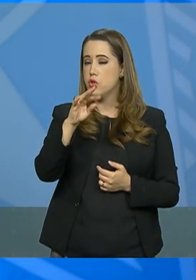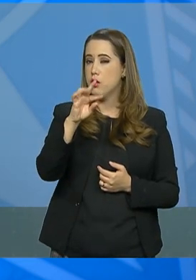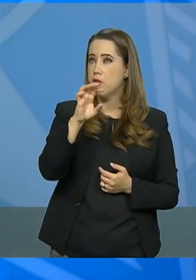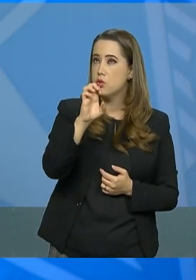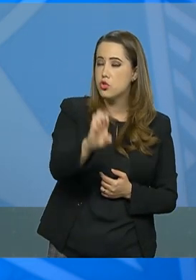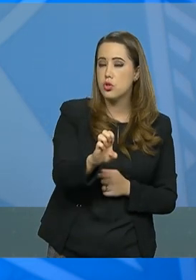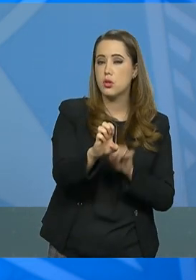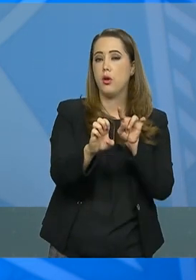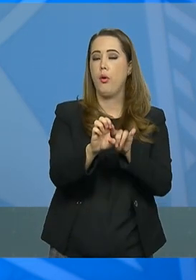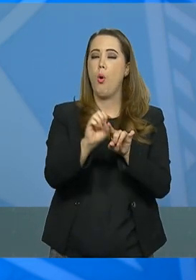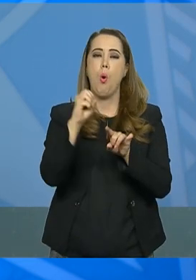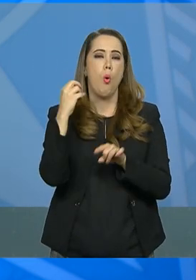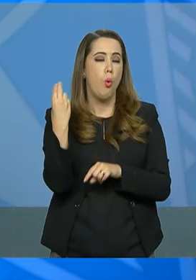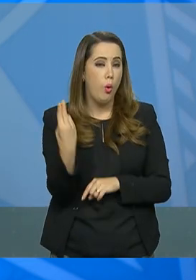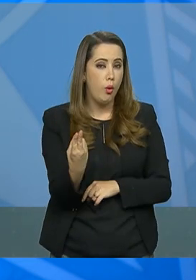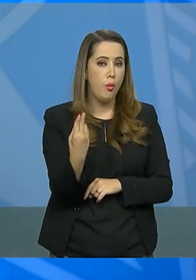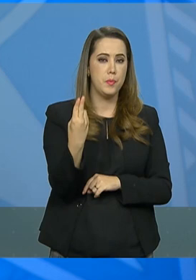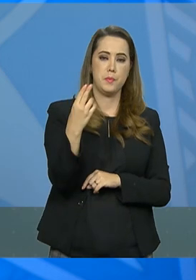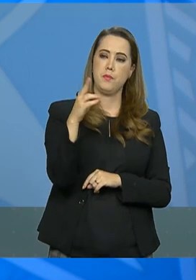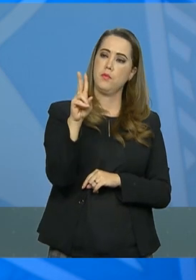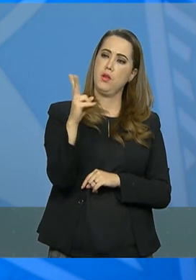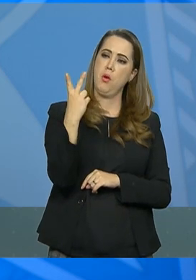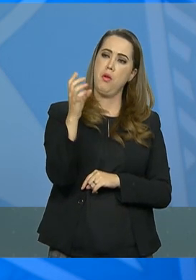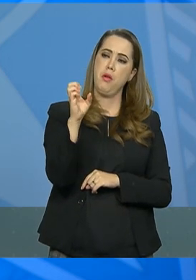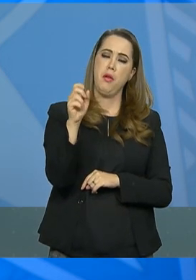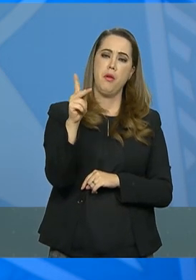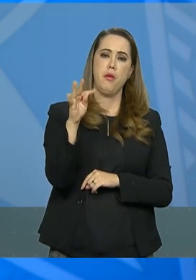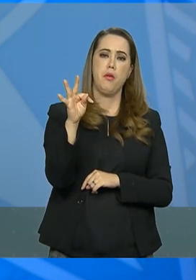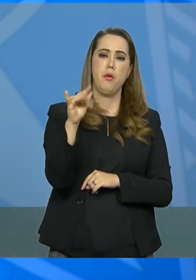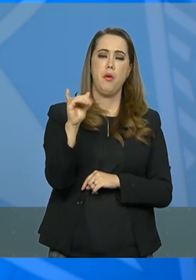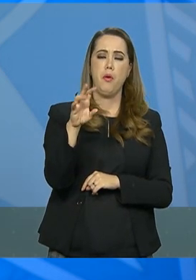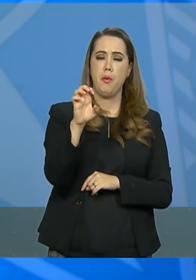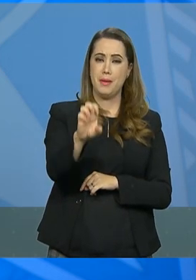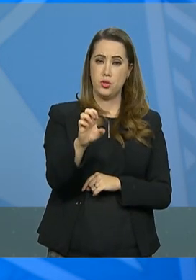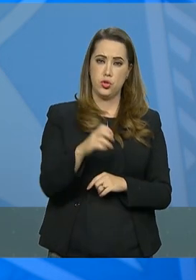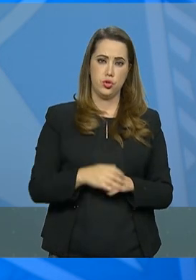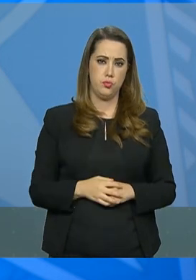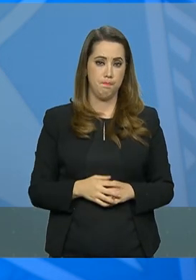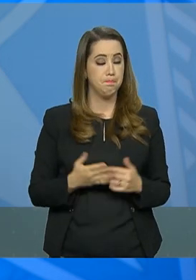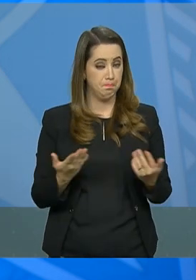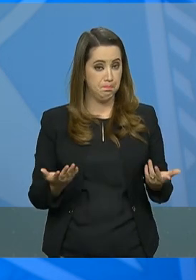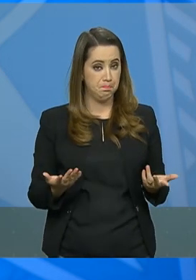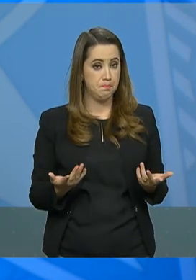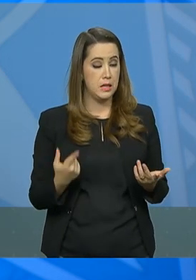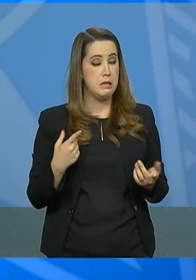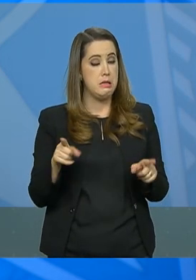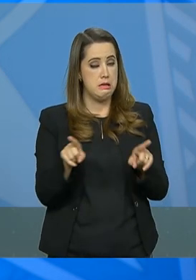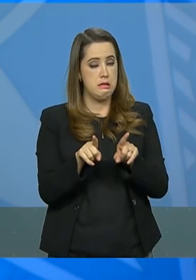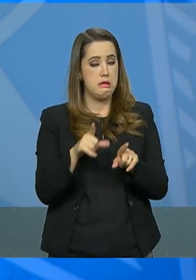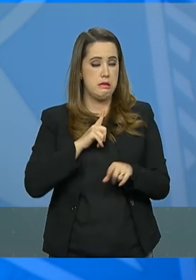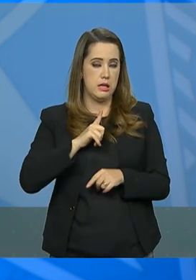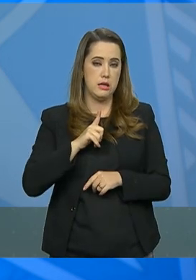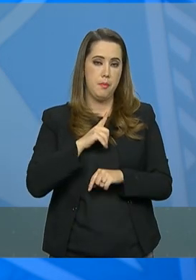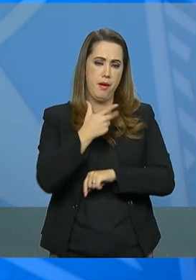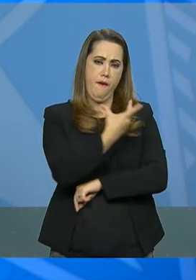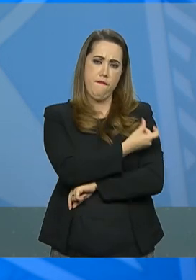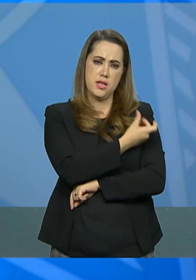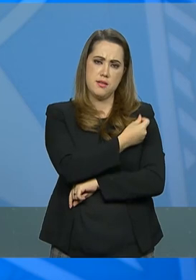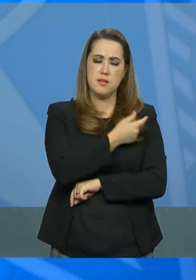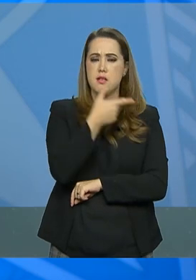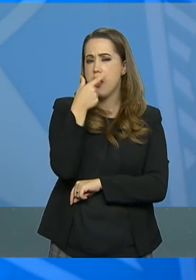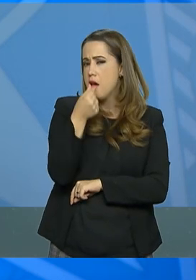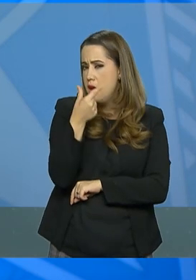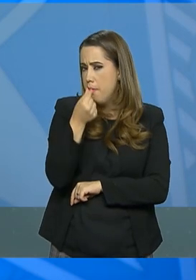relação à campanha de vacinação contra a influência, as crianças e gestantes que não